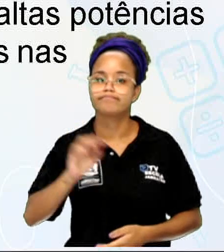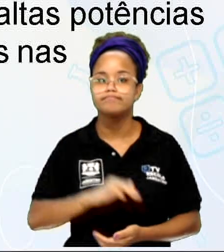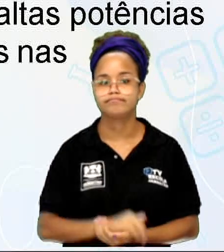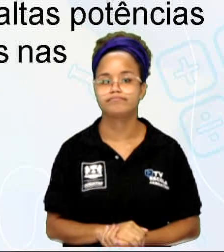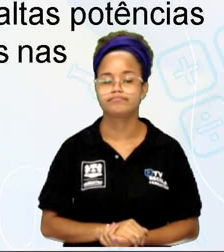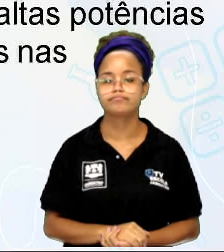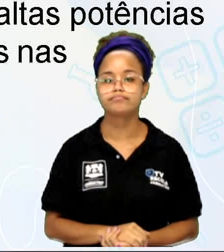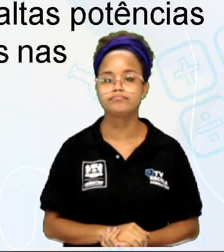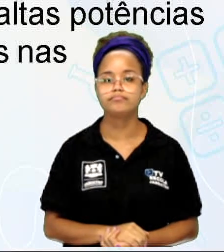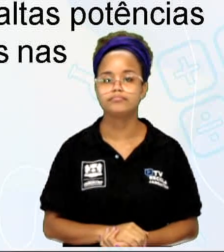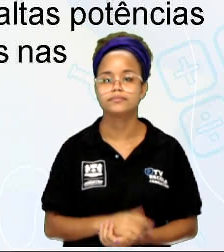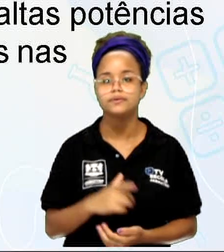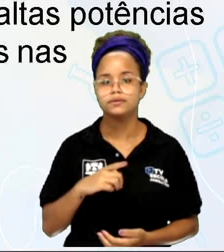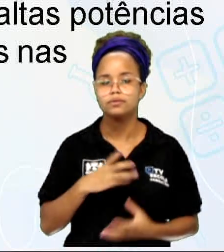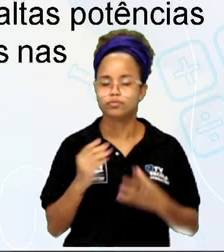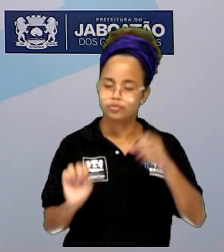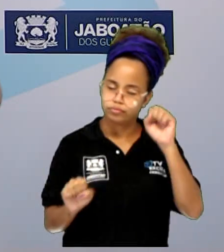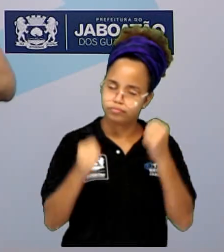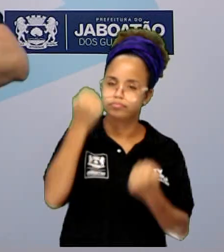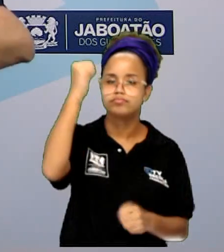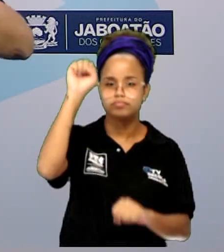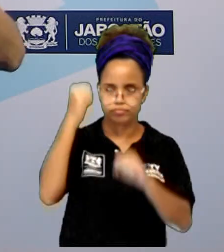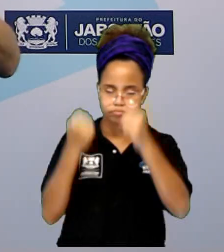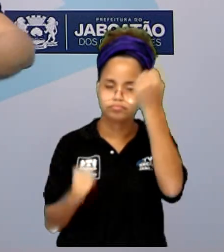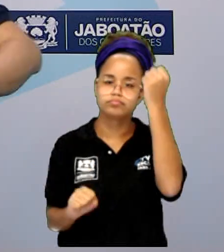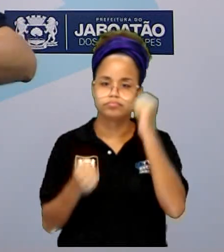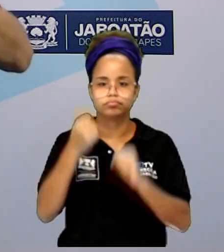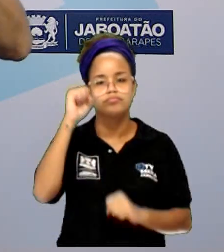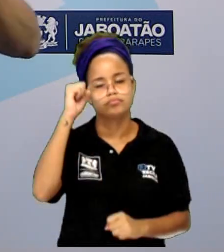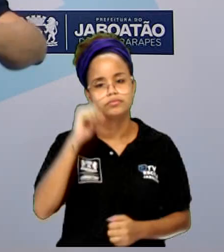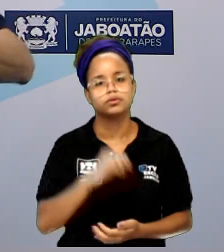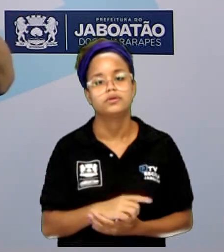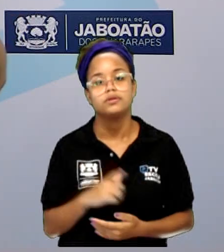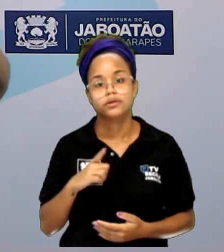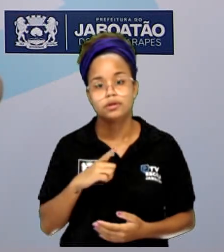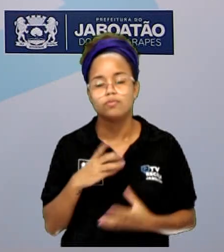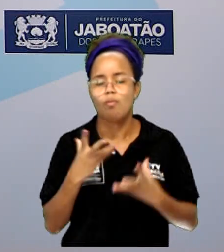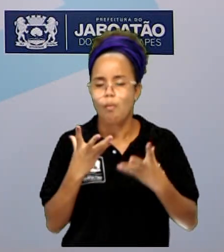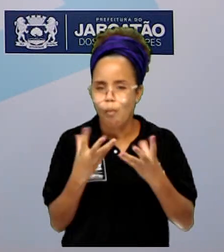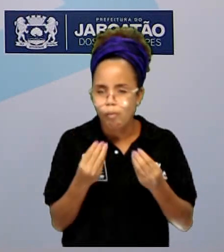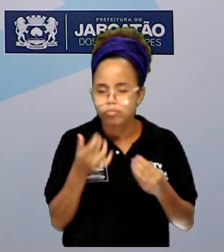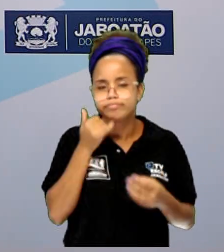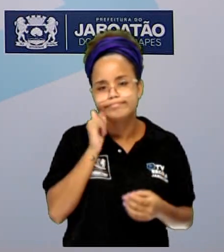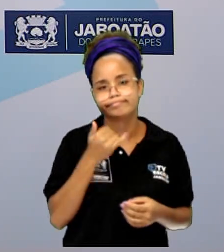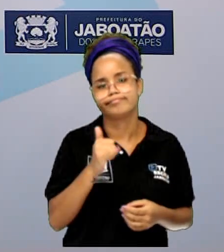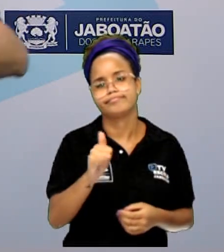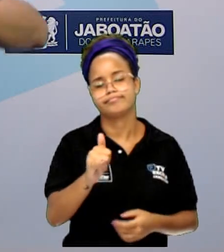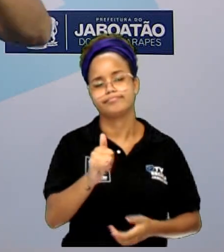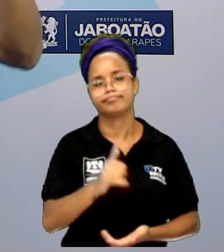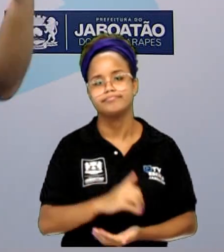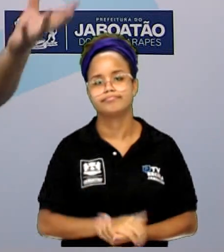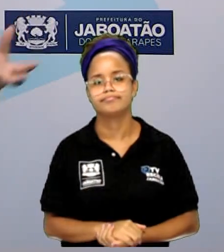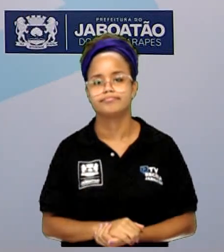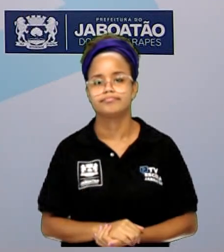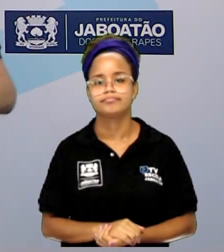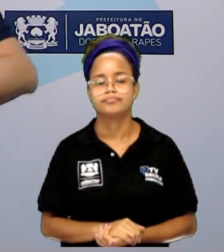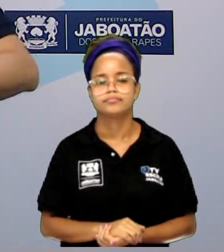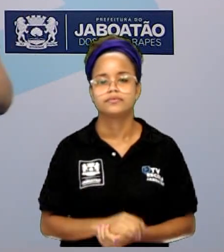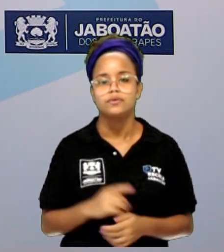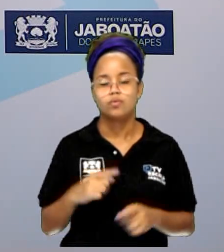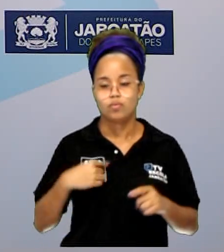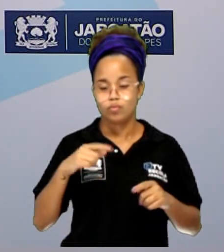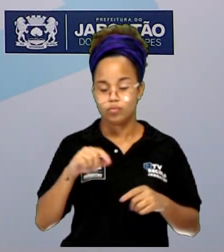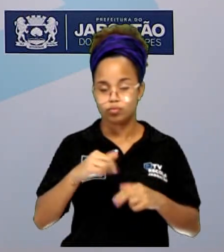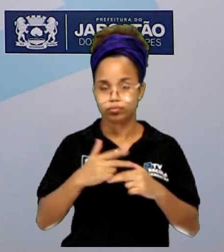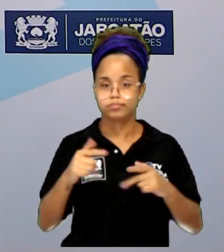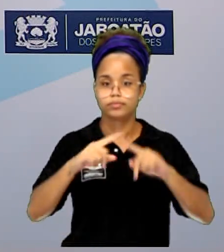encontrados geralmente na indústria, né? Ou seja, que consomem uma quantidade de energia muito grande, Máquinas gigantes que consomem